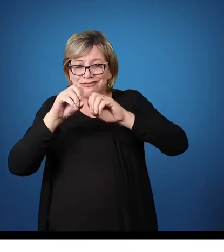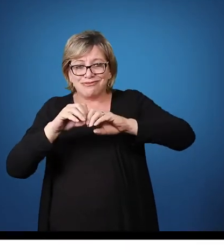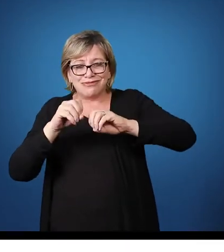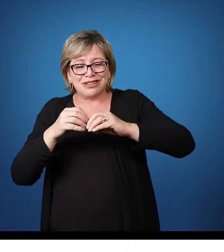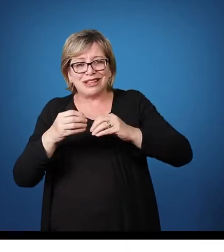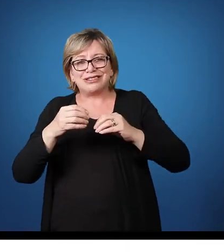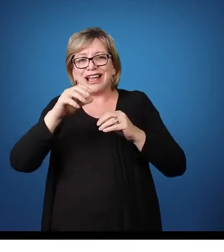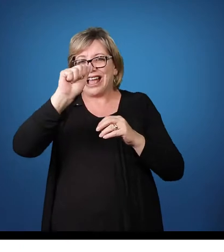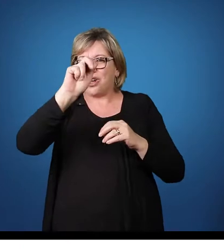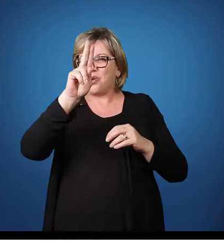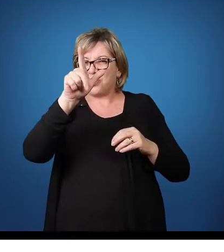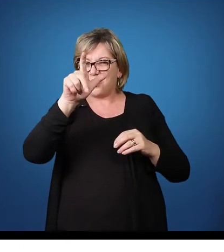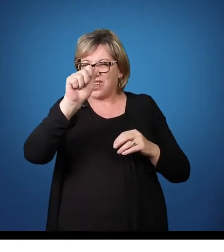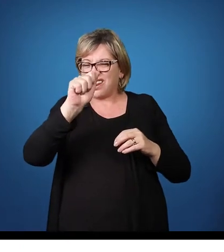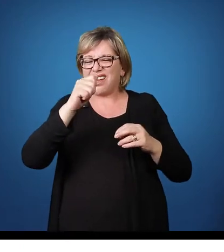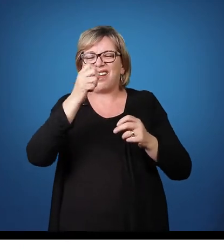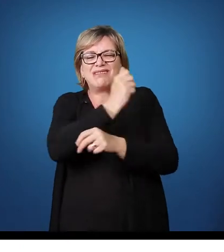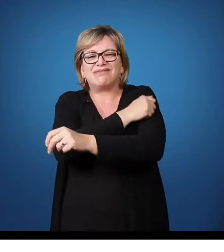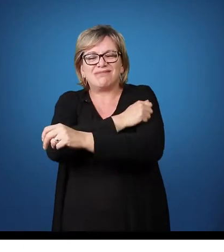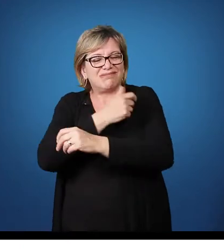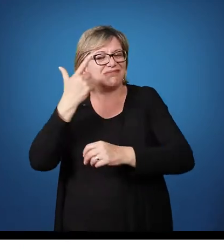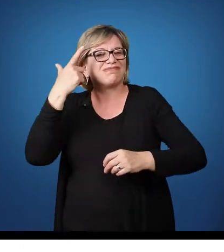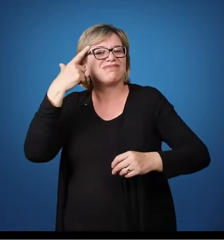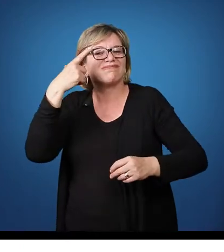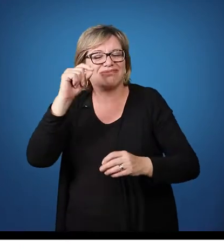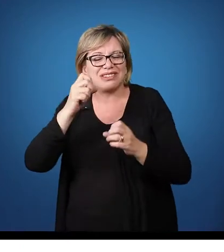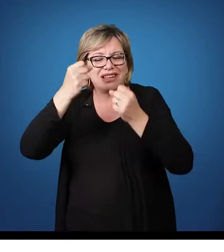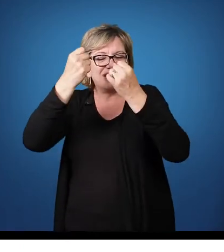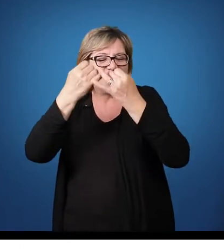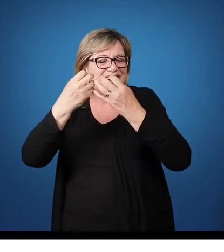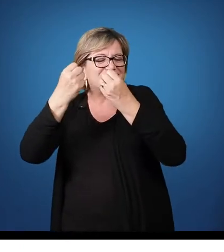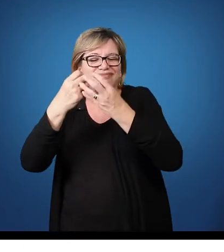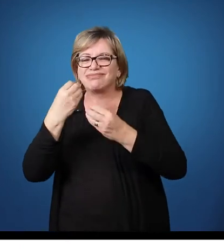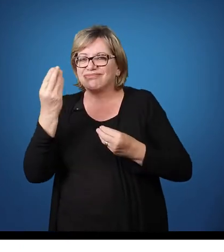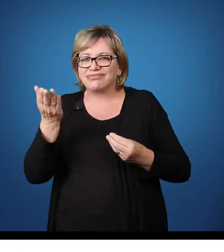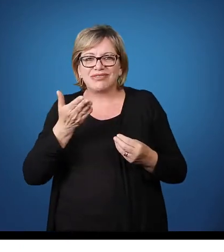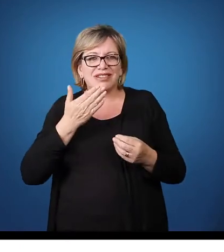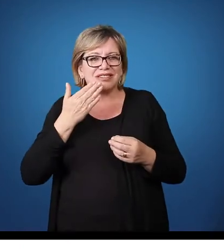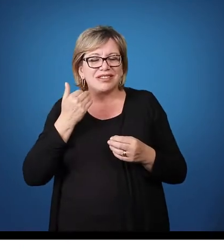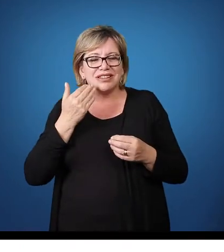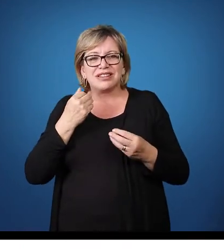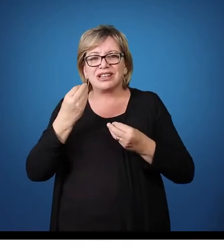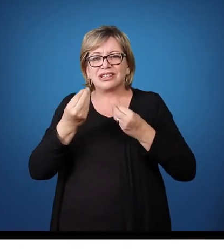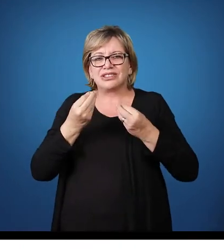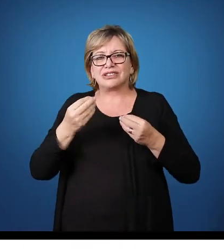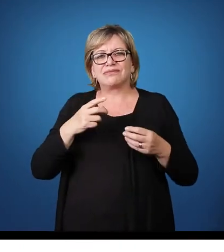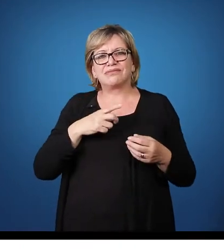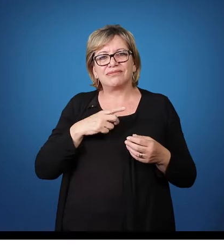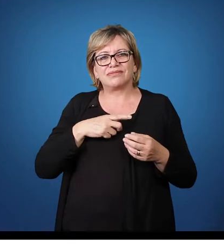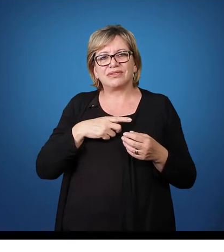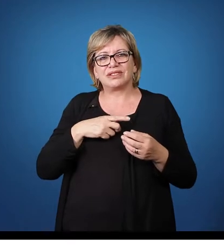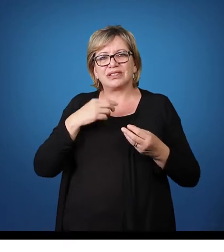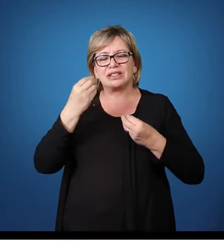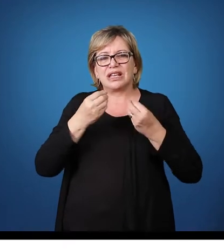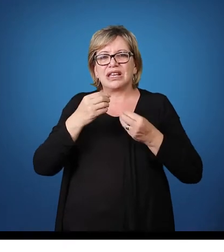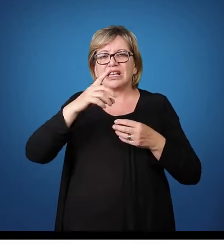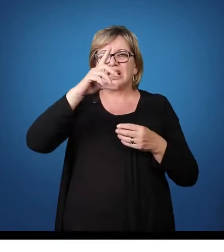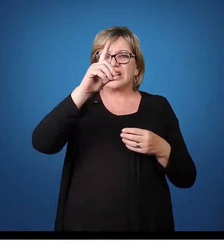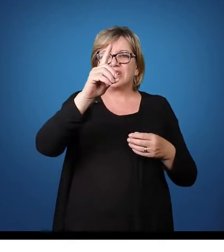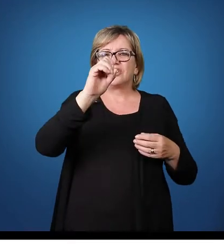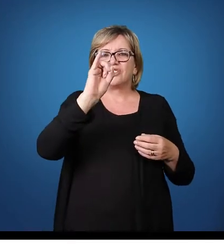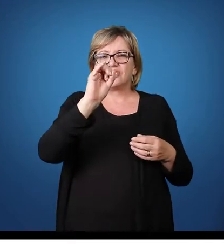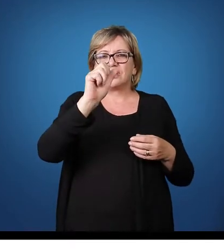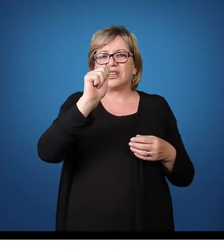avaliação diagnóstica, nós temos avaliações externas que vêm da Secretaria Municipal de Educação. Começamos com essa avaliação diagnóstica,